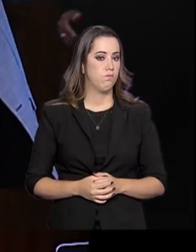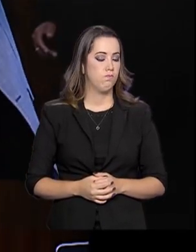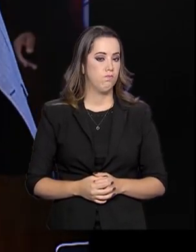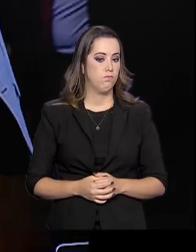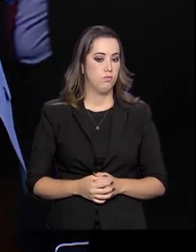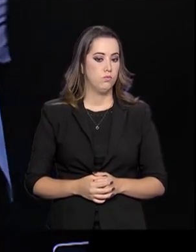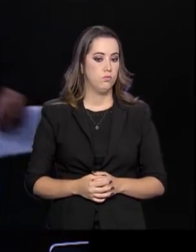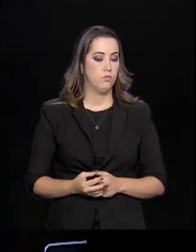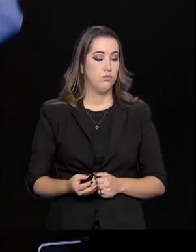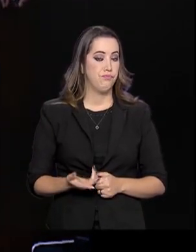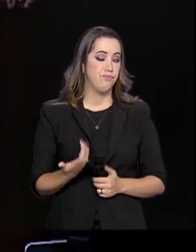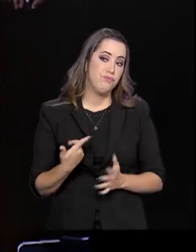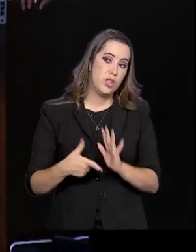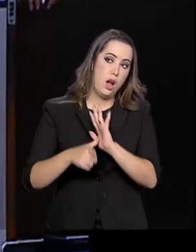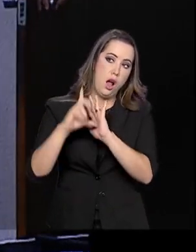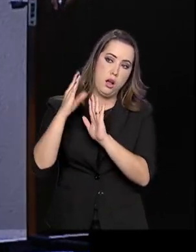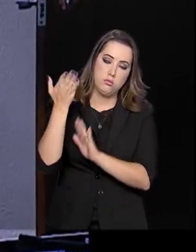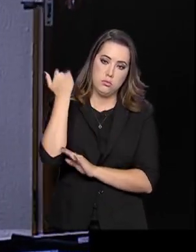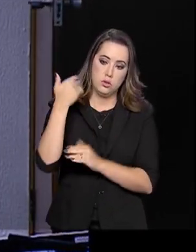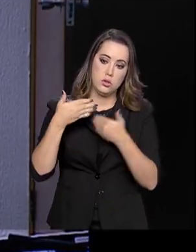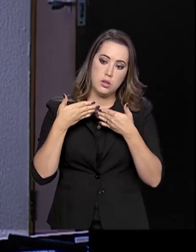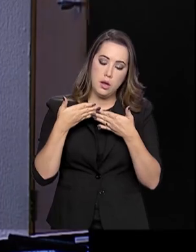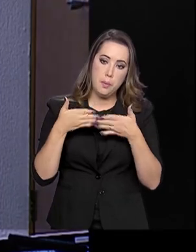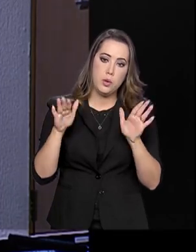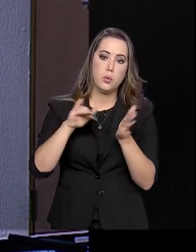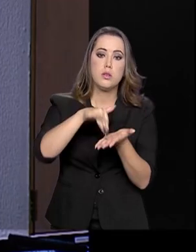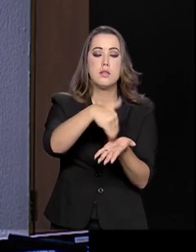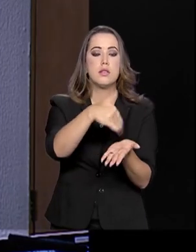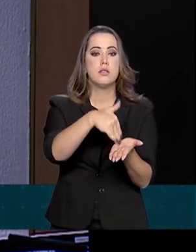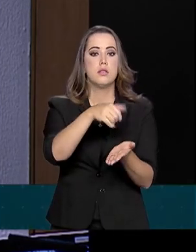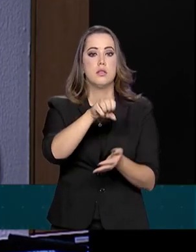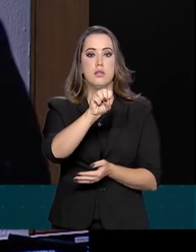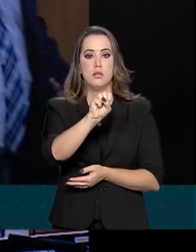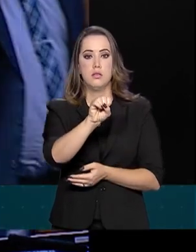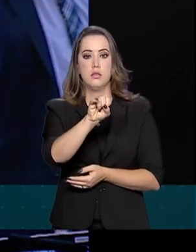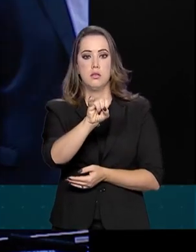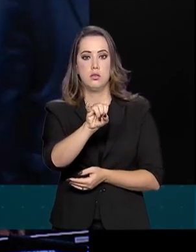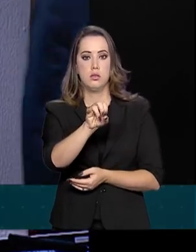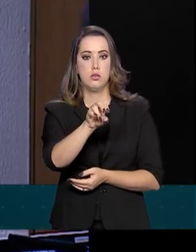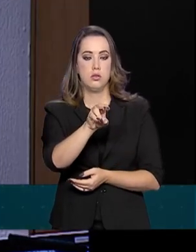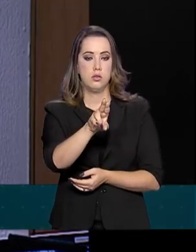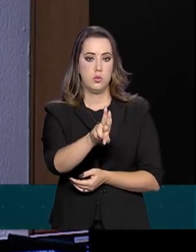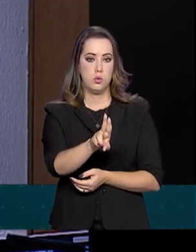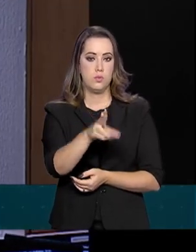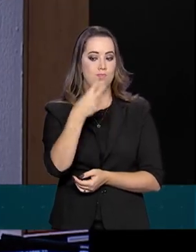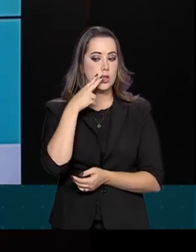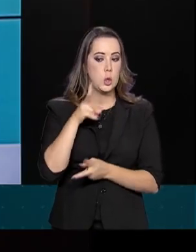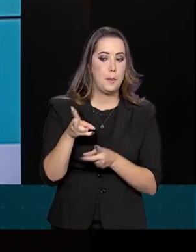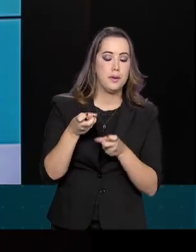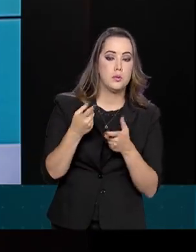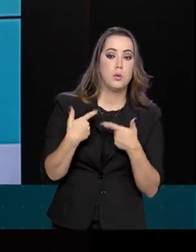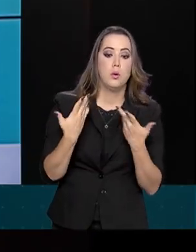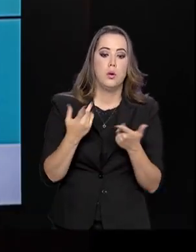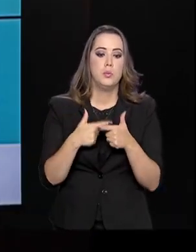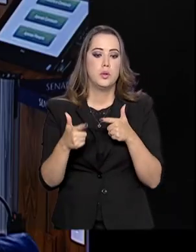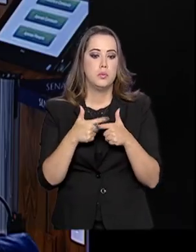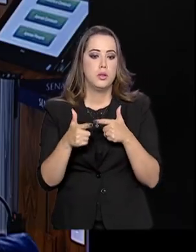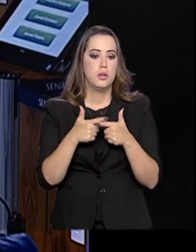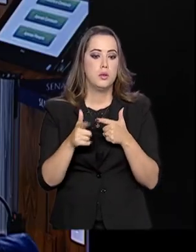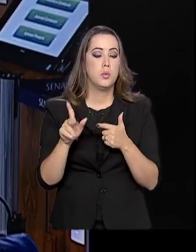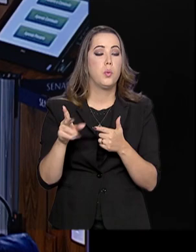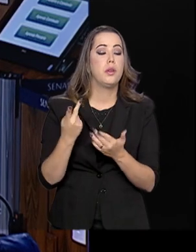Antes de abrir o Sisu, nós já havíamos detectado aonde tinha ocorrido o problema, o que tinha ocorrido.